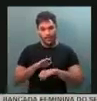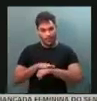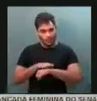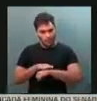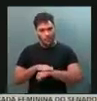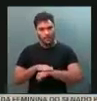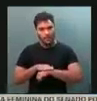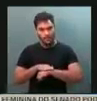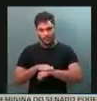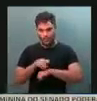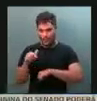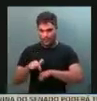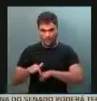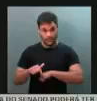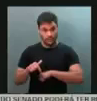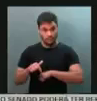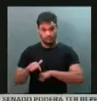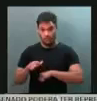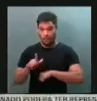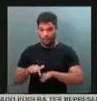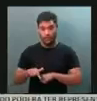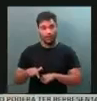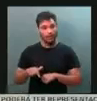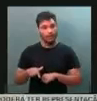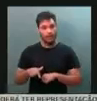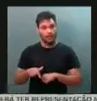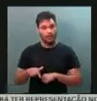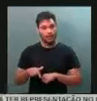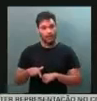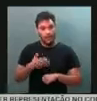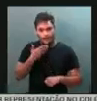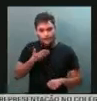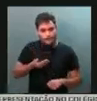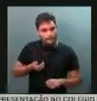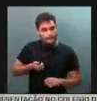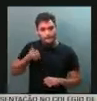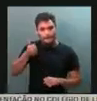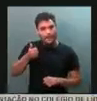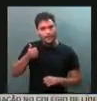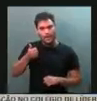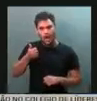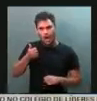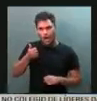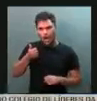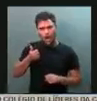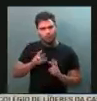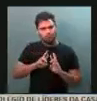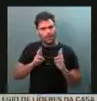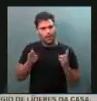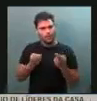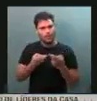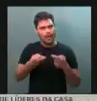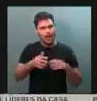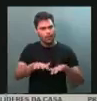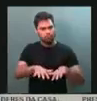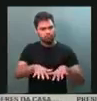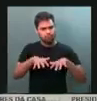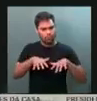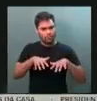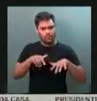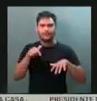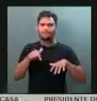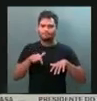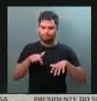como este de hoje, que para mim foi a melhor audiência pública dos últimos